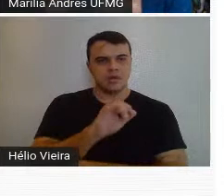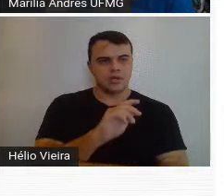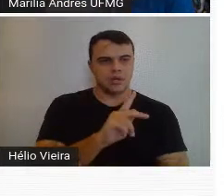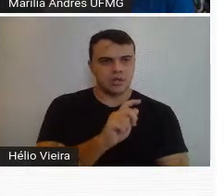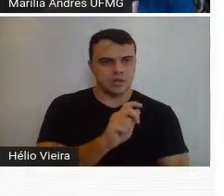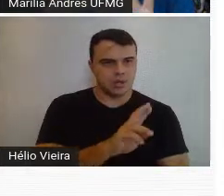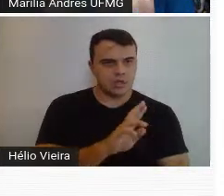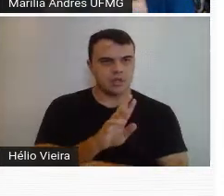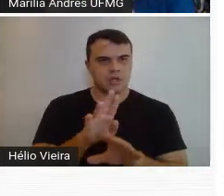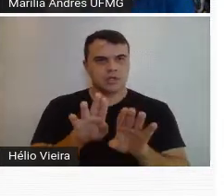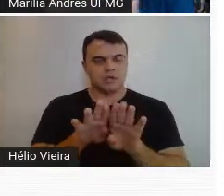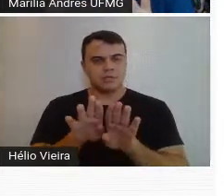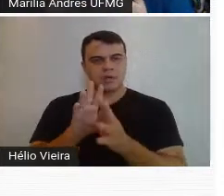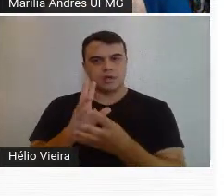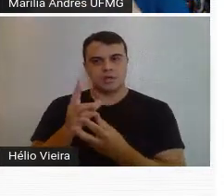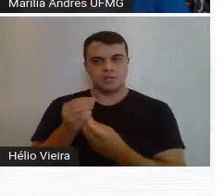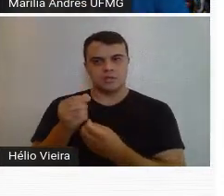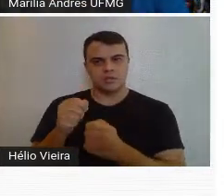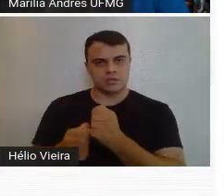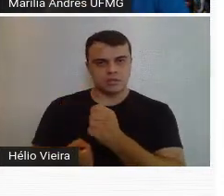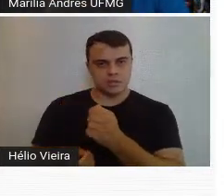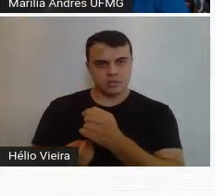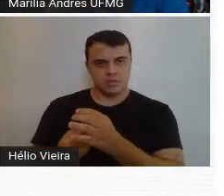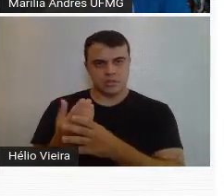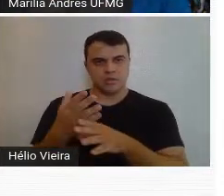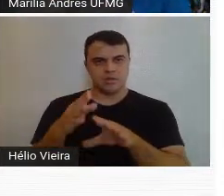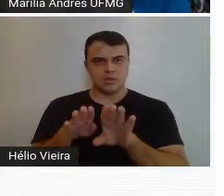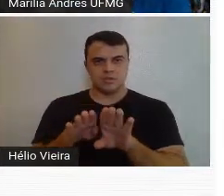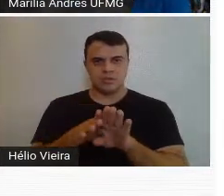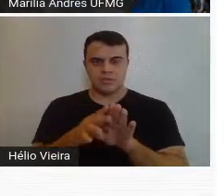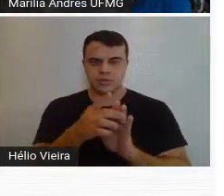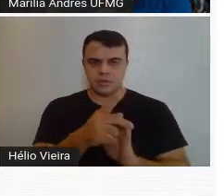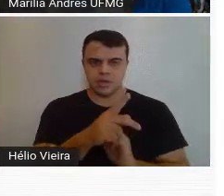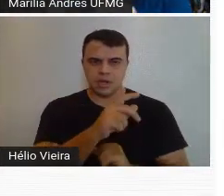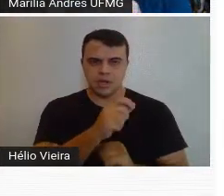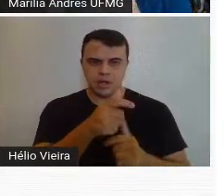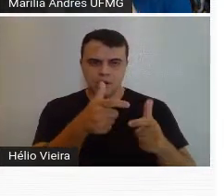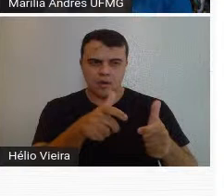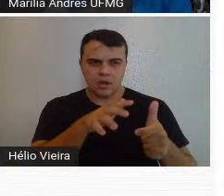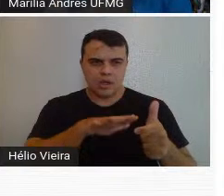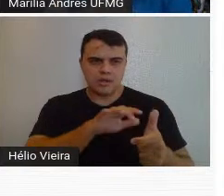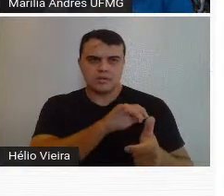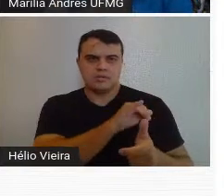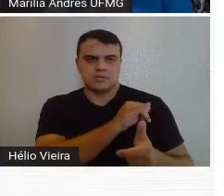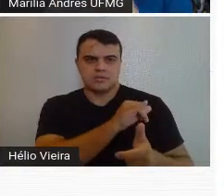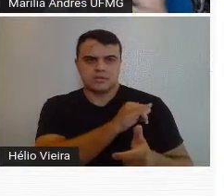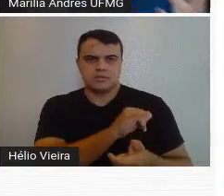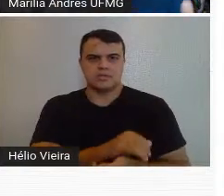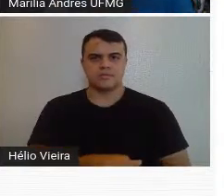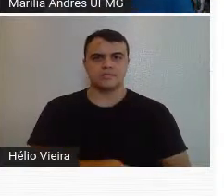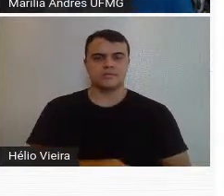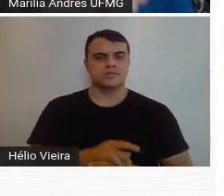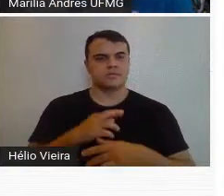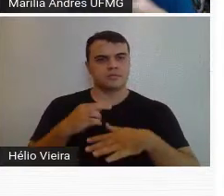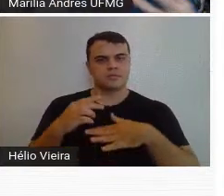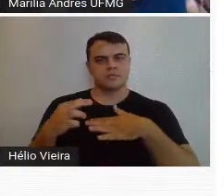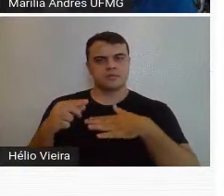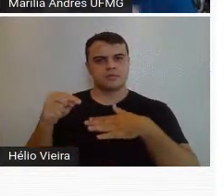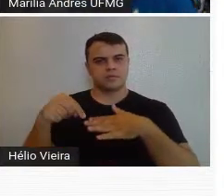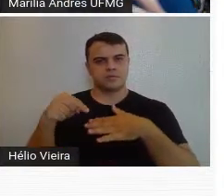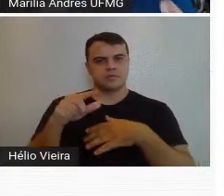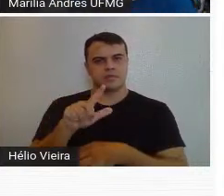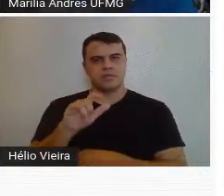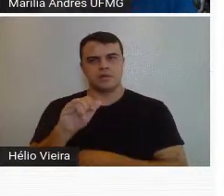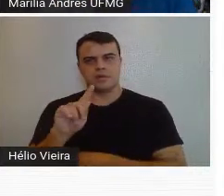os artistas que frequentavam a bateria de Van Serpa ali no Rio de Janeiro, e entre eles a Lígia